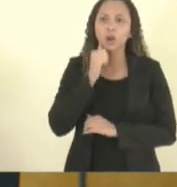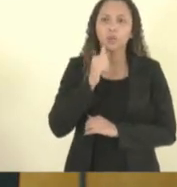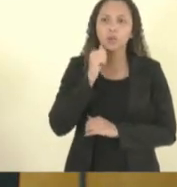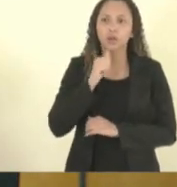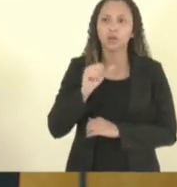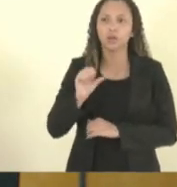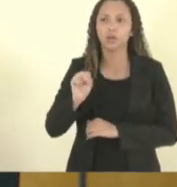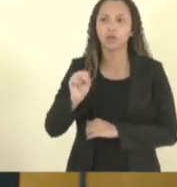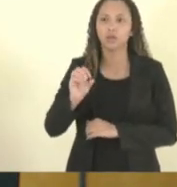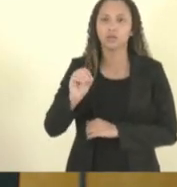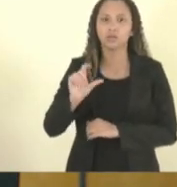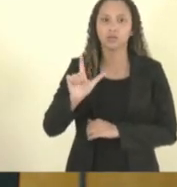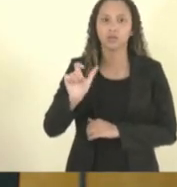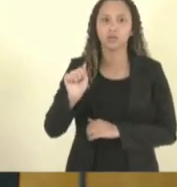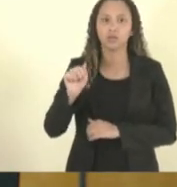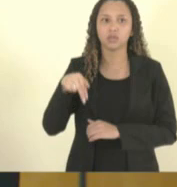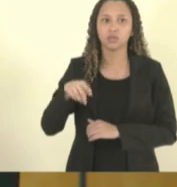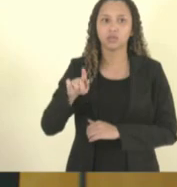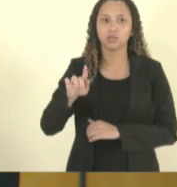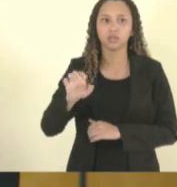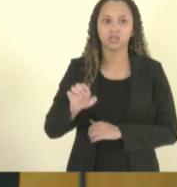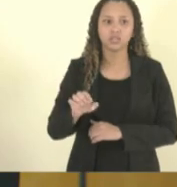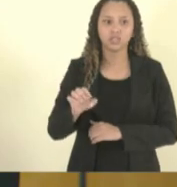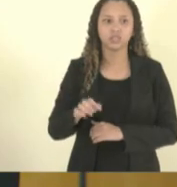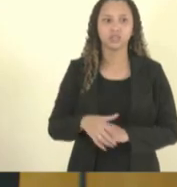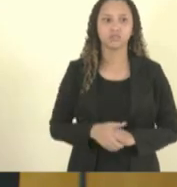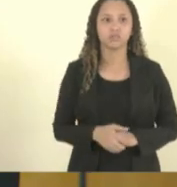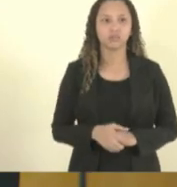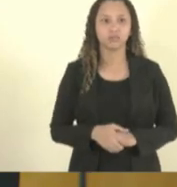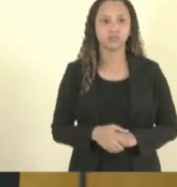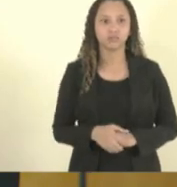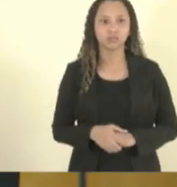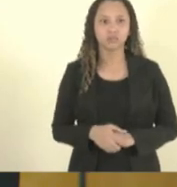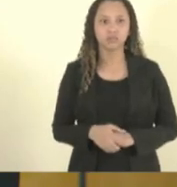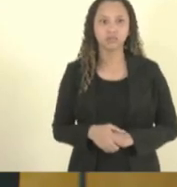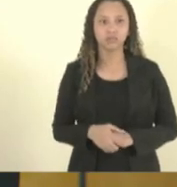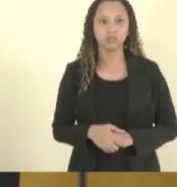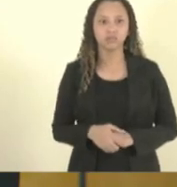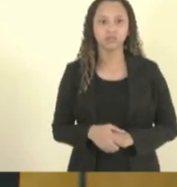Cadê a Solange? Quer falar não?